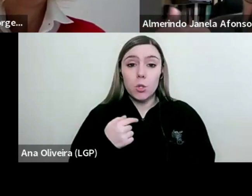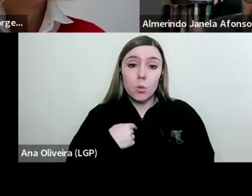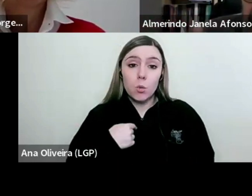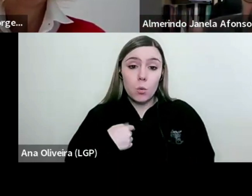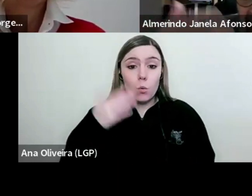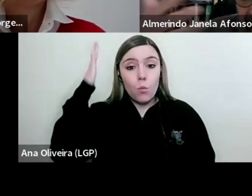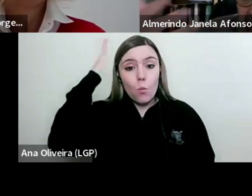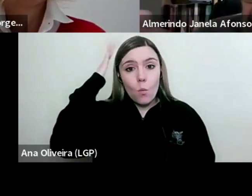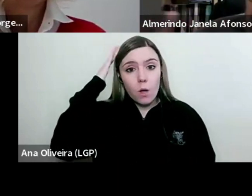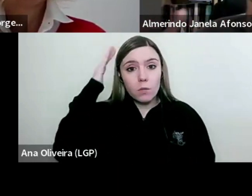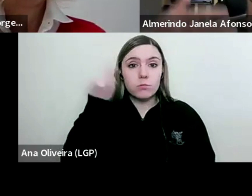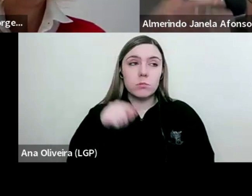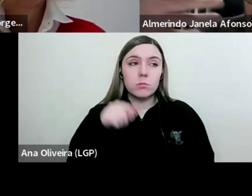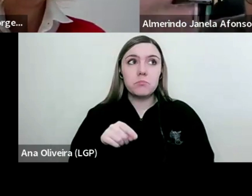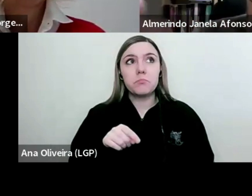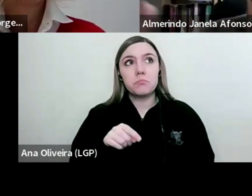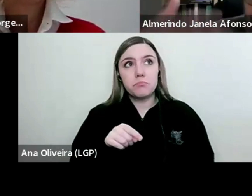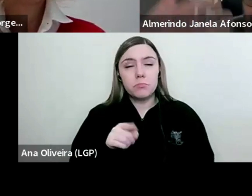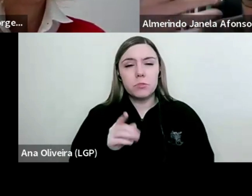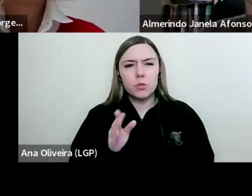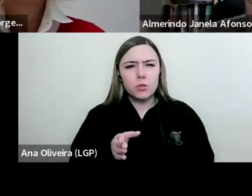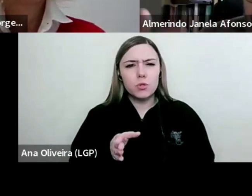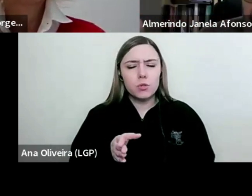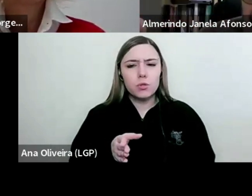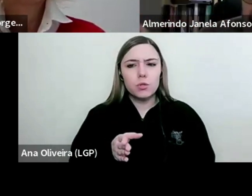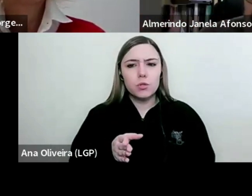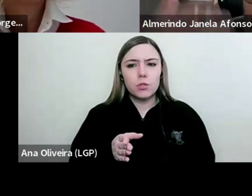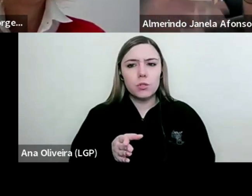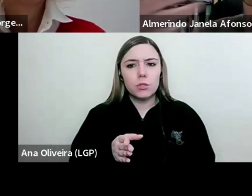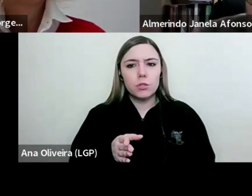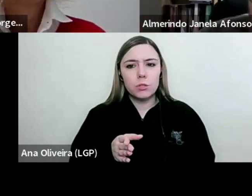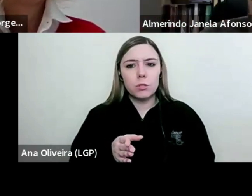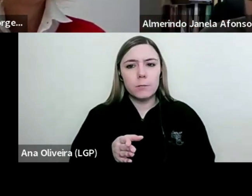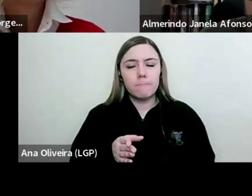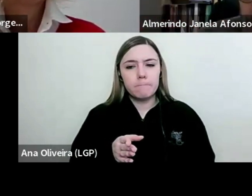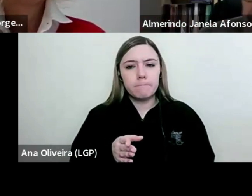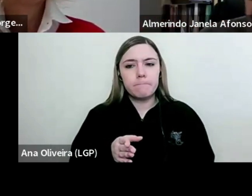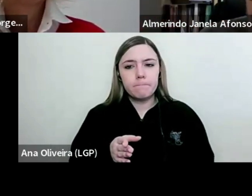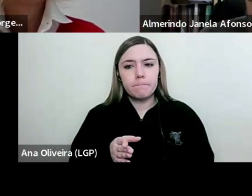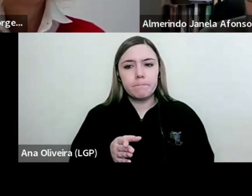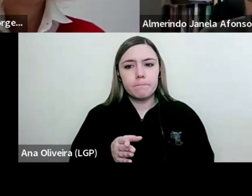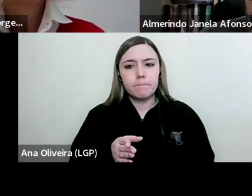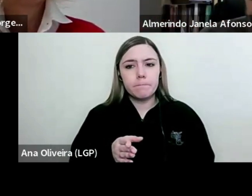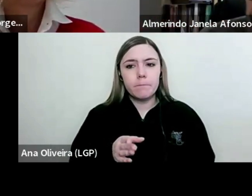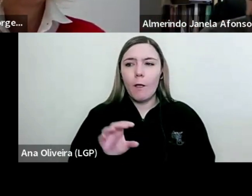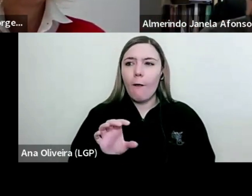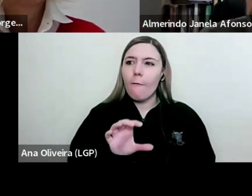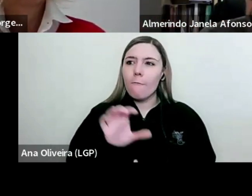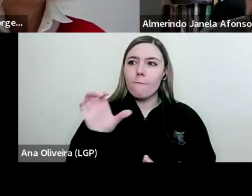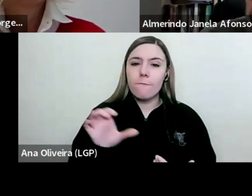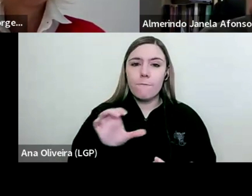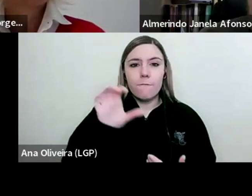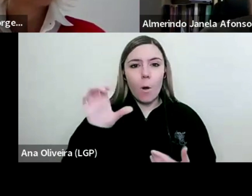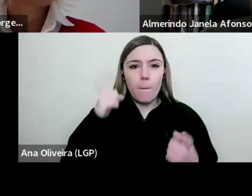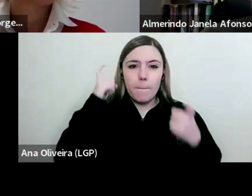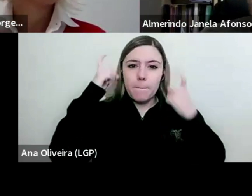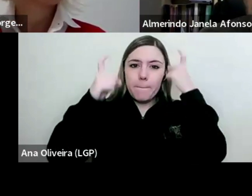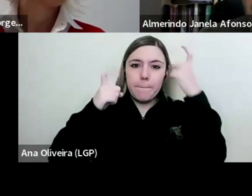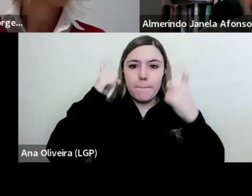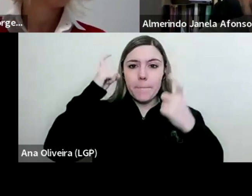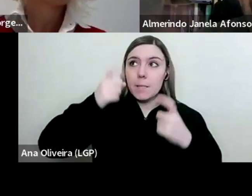que já se estavam a dar com muita clareza a exaustão dos ideais utópicos do 25 de Abril